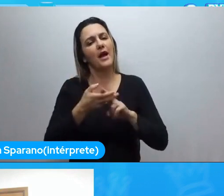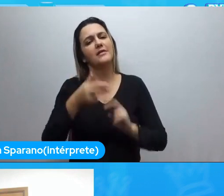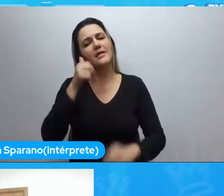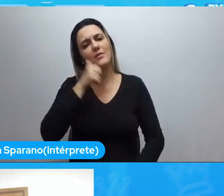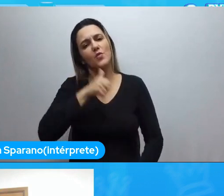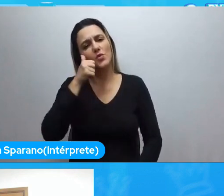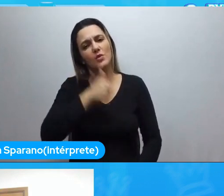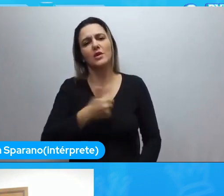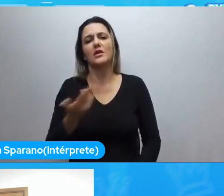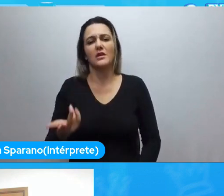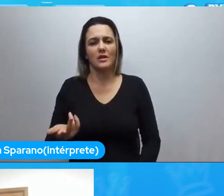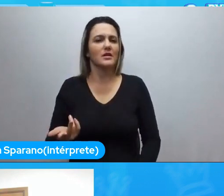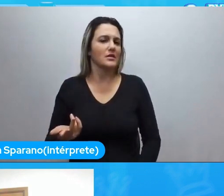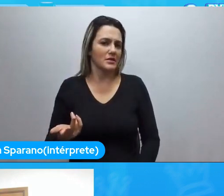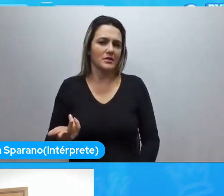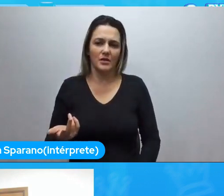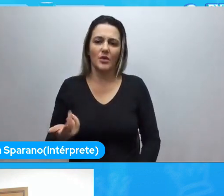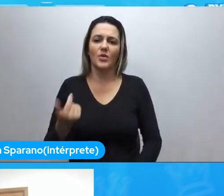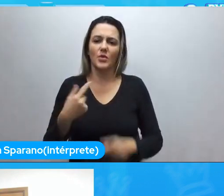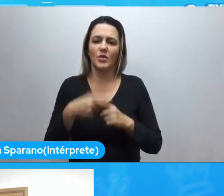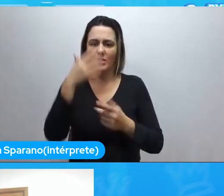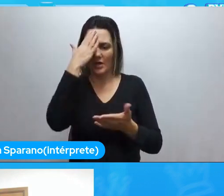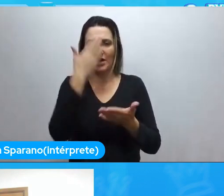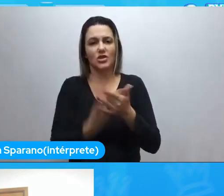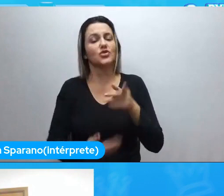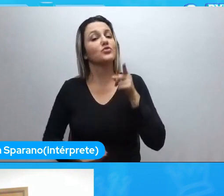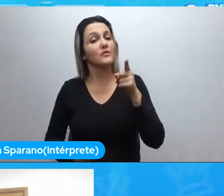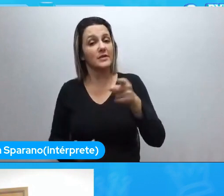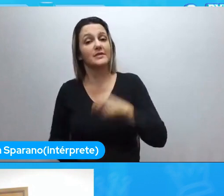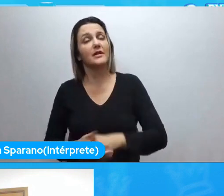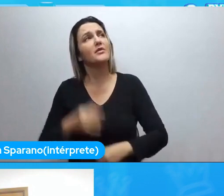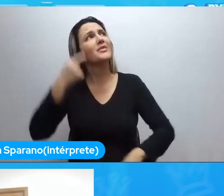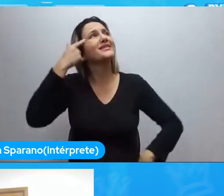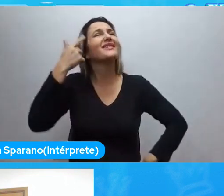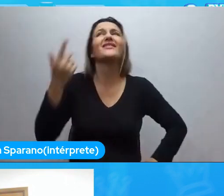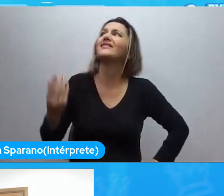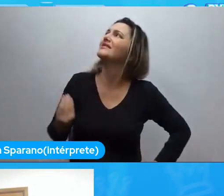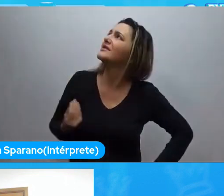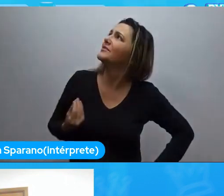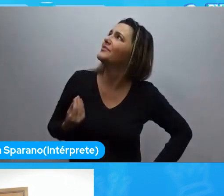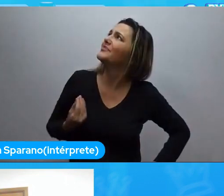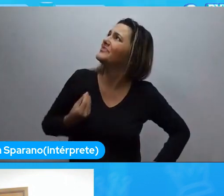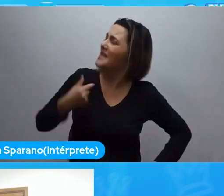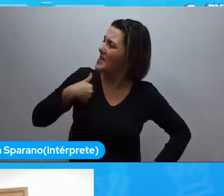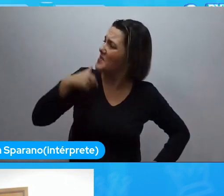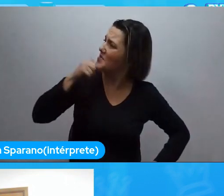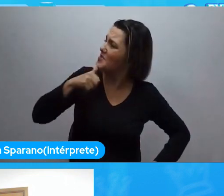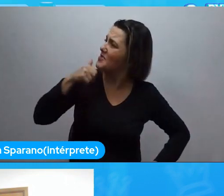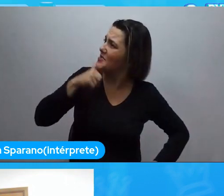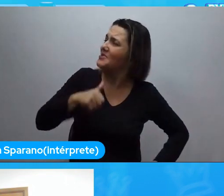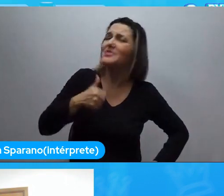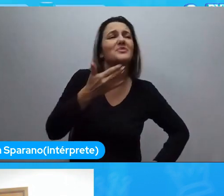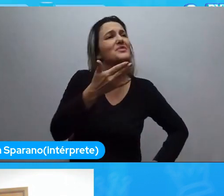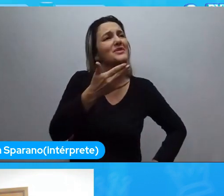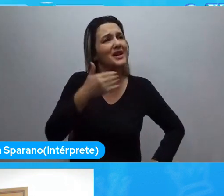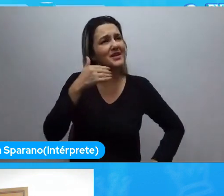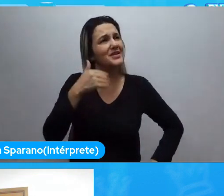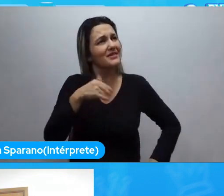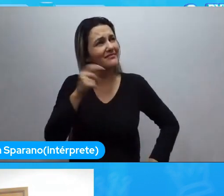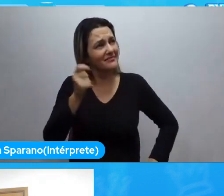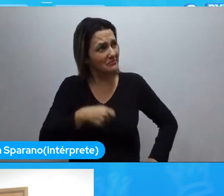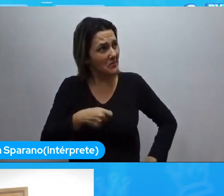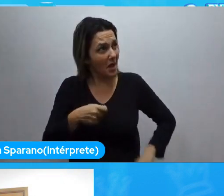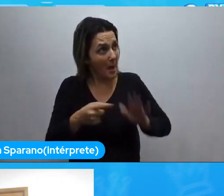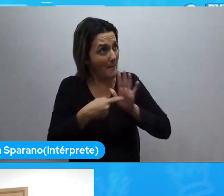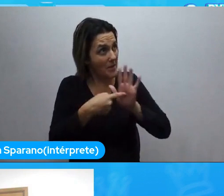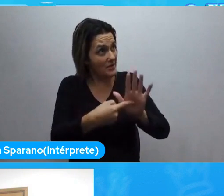Pai Ladies, de alguma maneira, dizia, acredito em você. Eu pegava a pensar em alguma coisa. Dizia, Lady, tu acha que daria certo apresentar isso aqui? Aí,